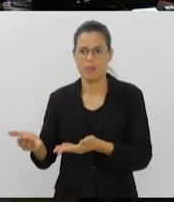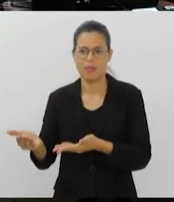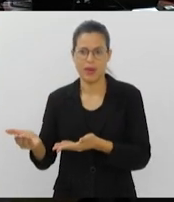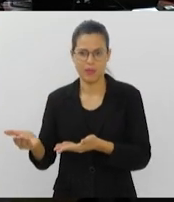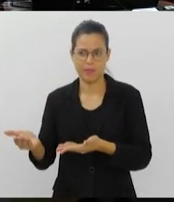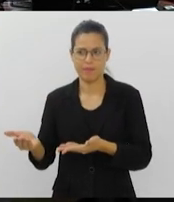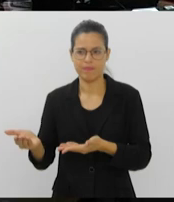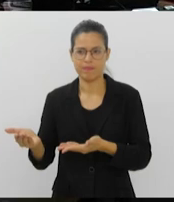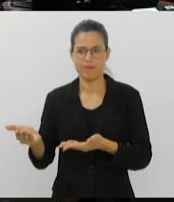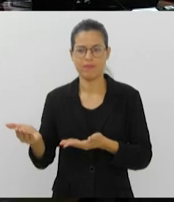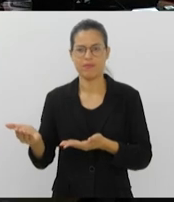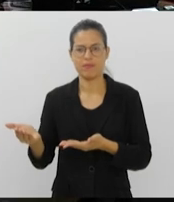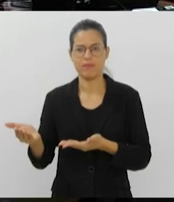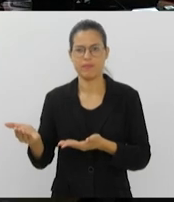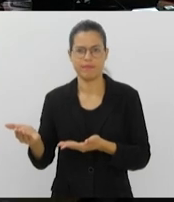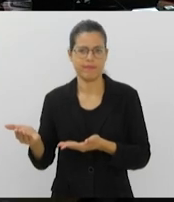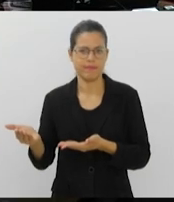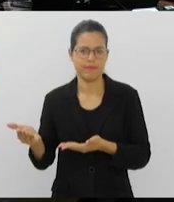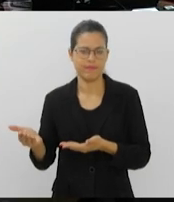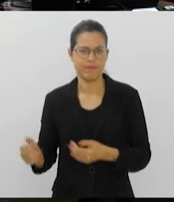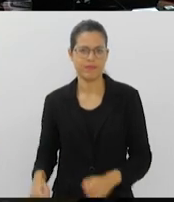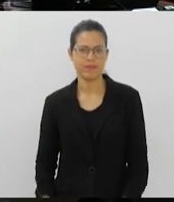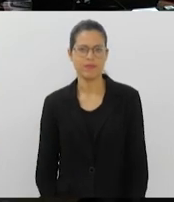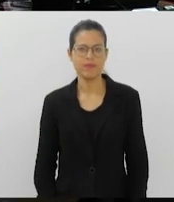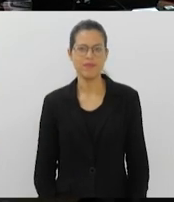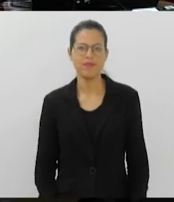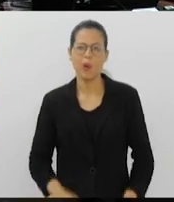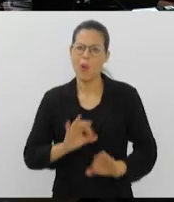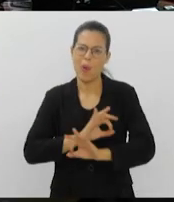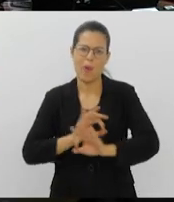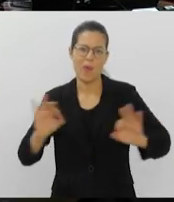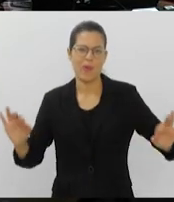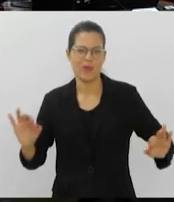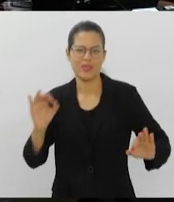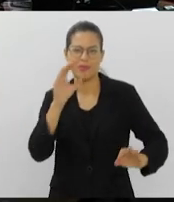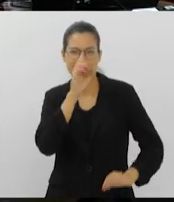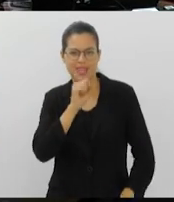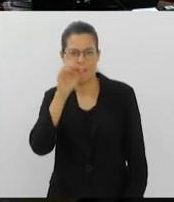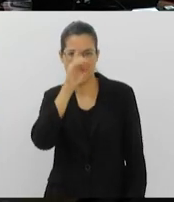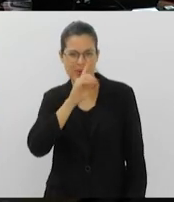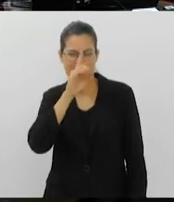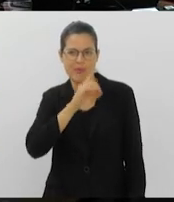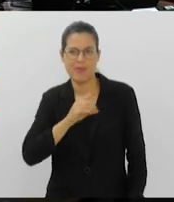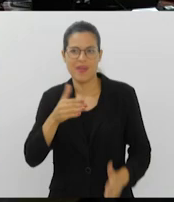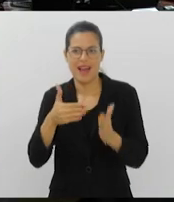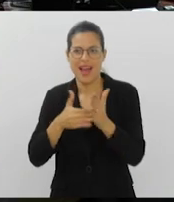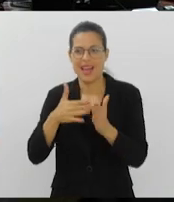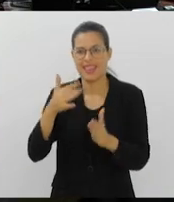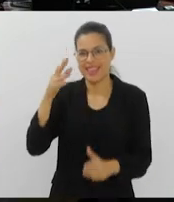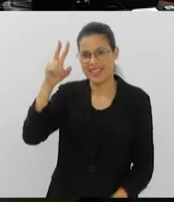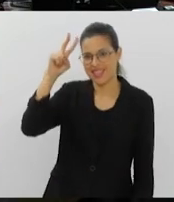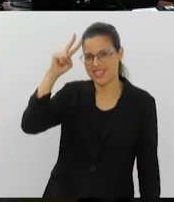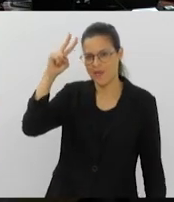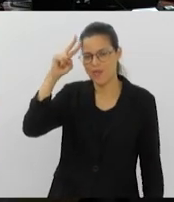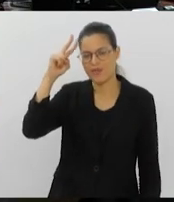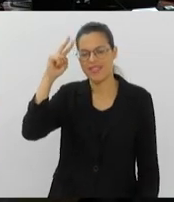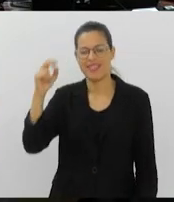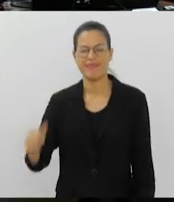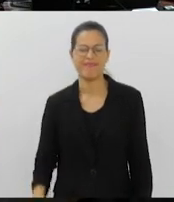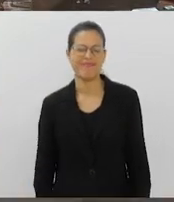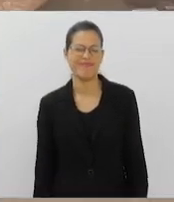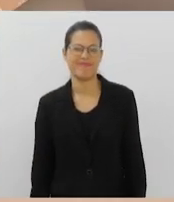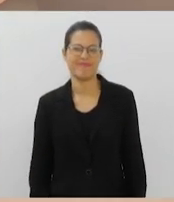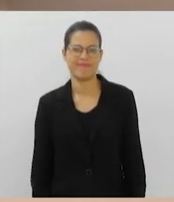ótimo fim de semana e até segunda-feira.